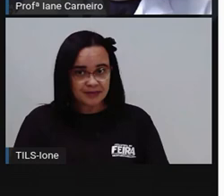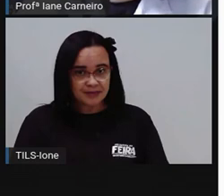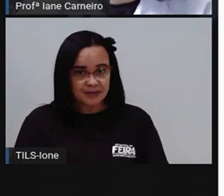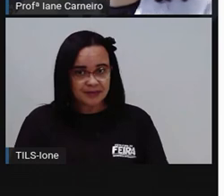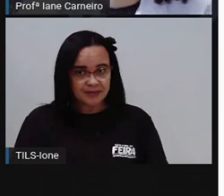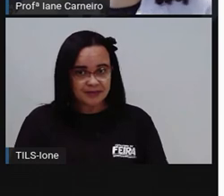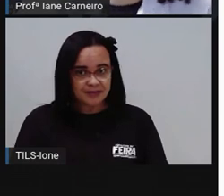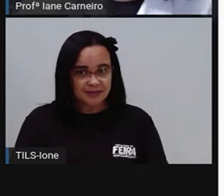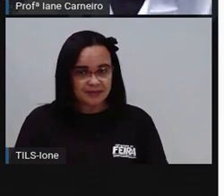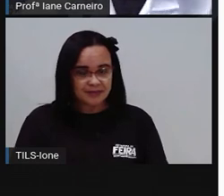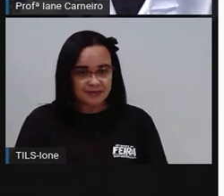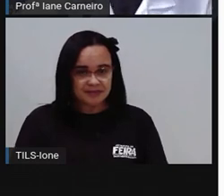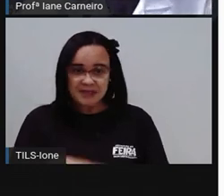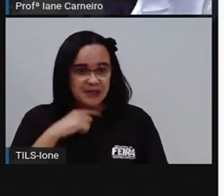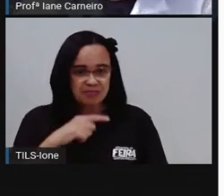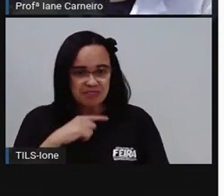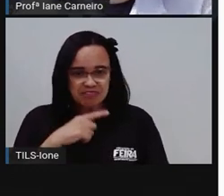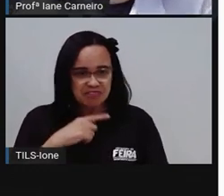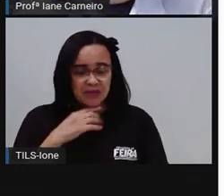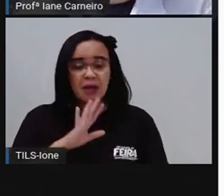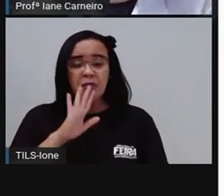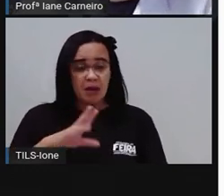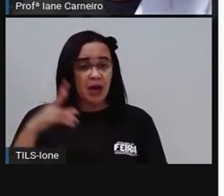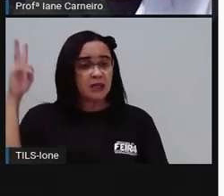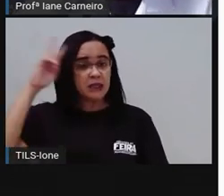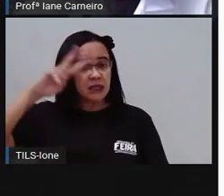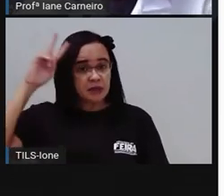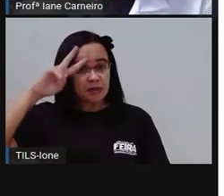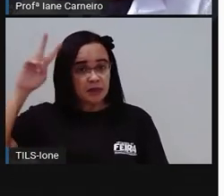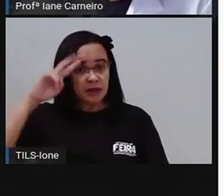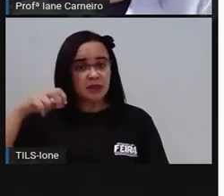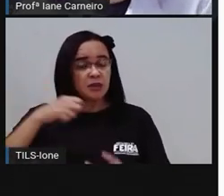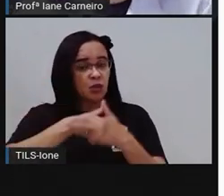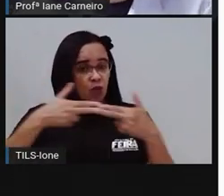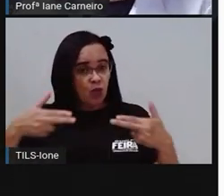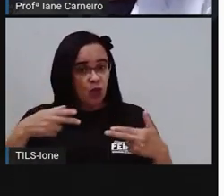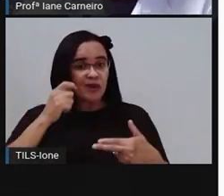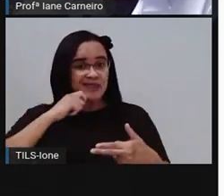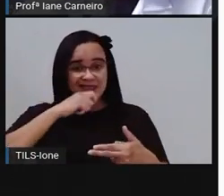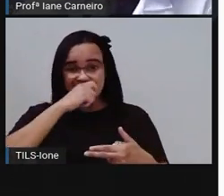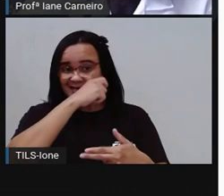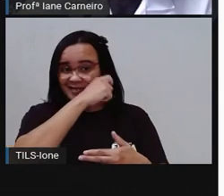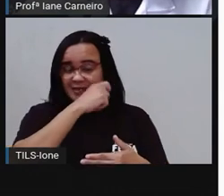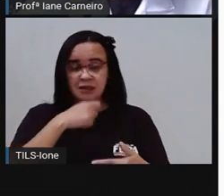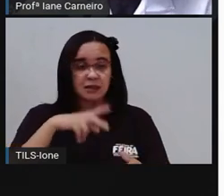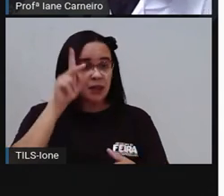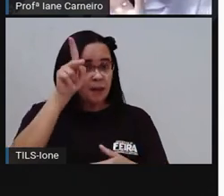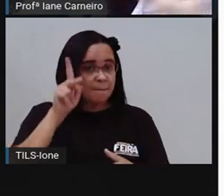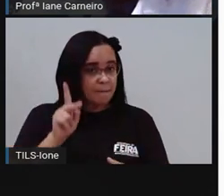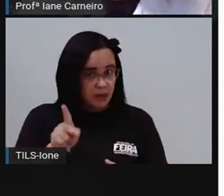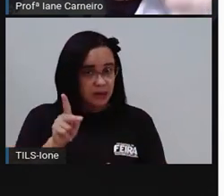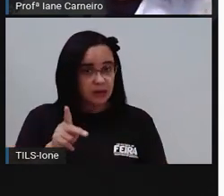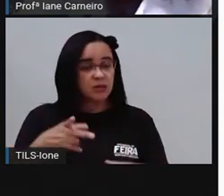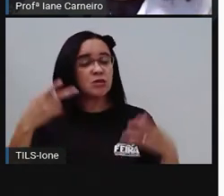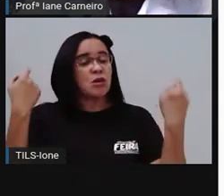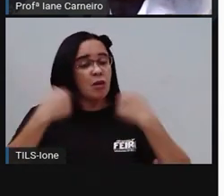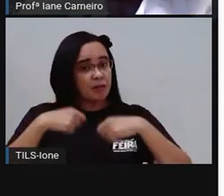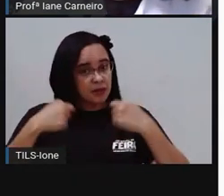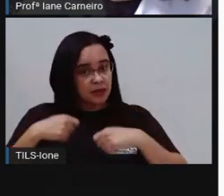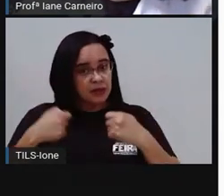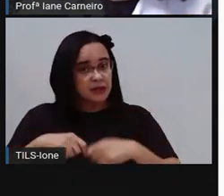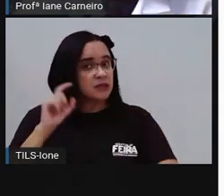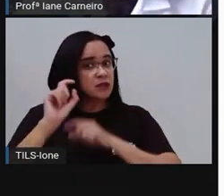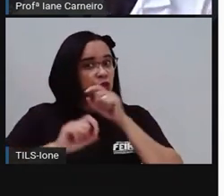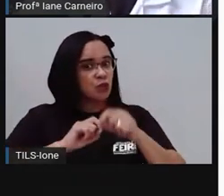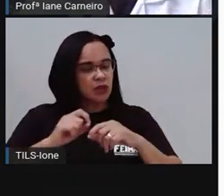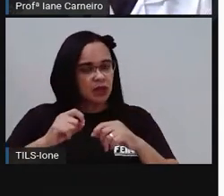porque cortou. Mas, lembrando que a escova é um dos objetos de uso pessoal que são, ó, não pode realmente compartilhar